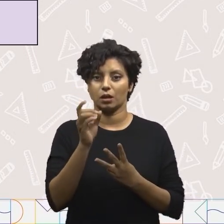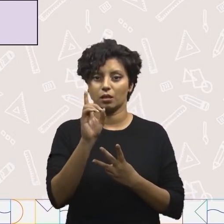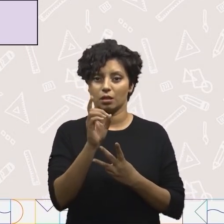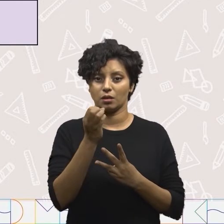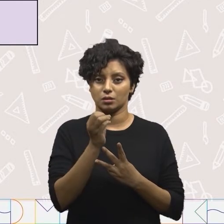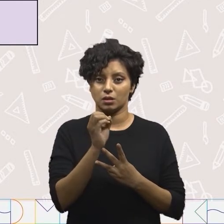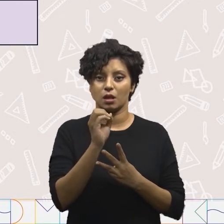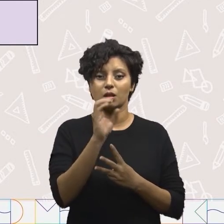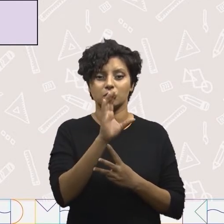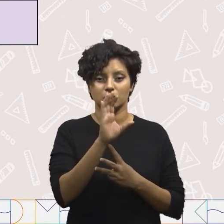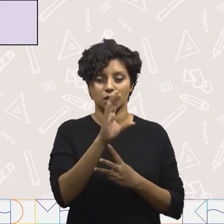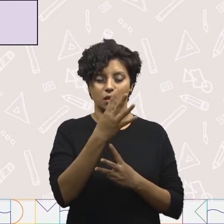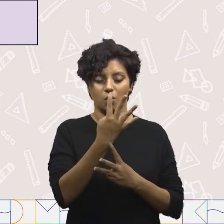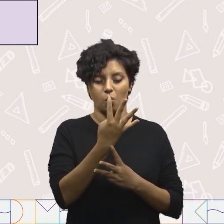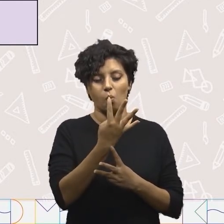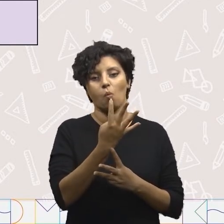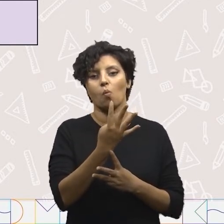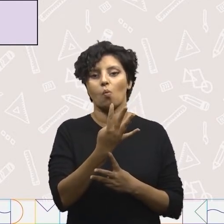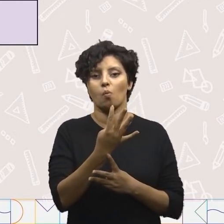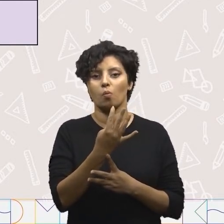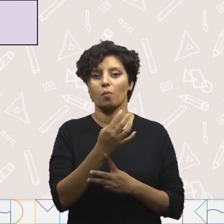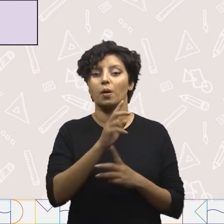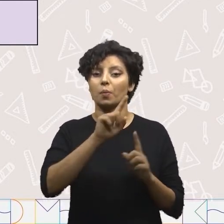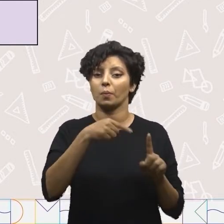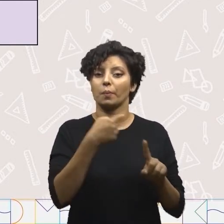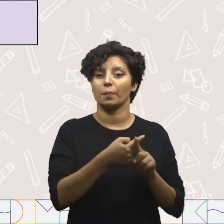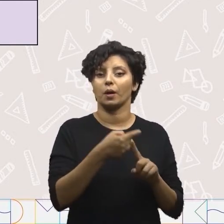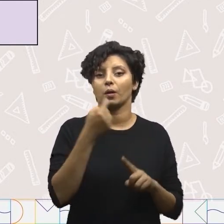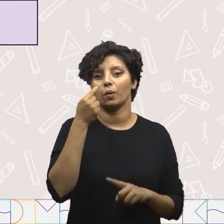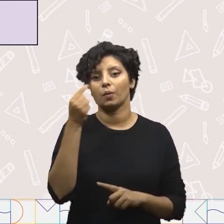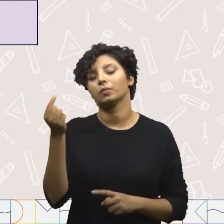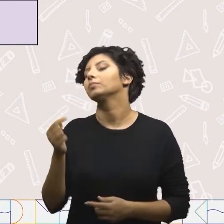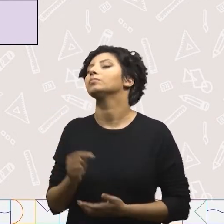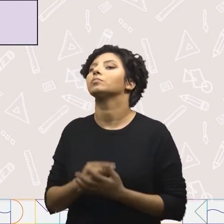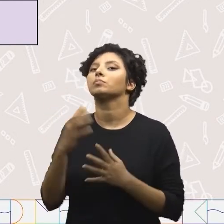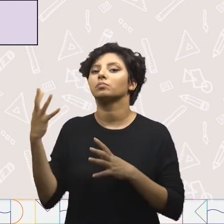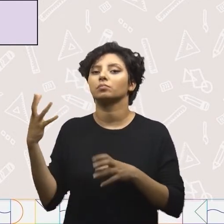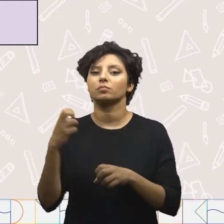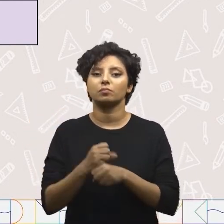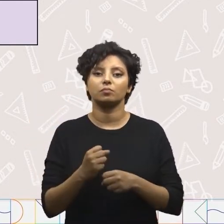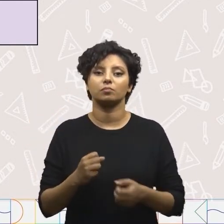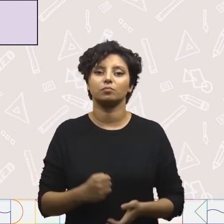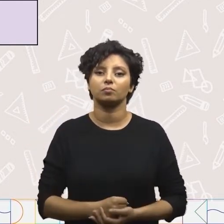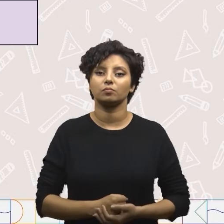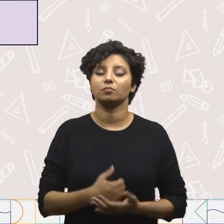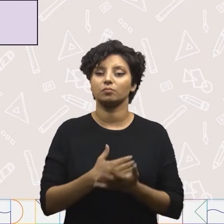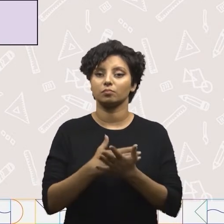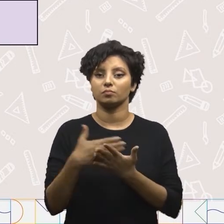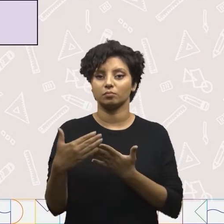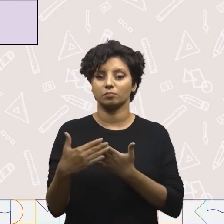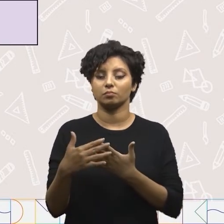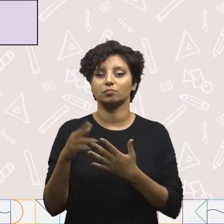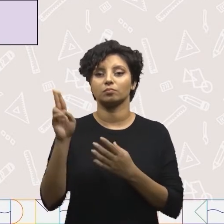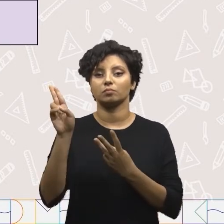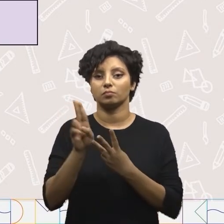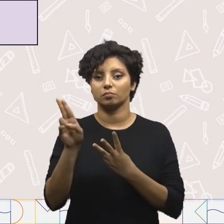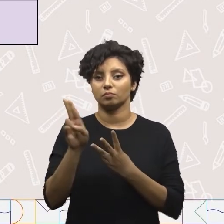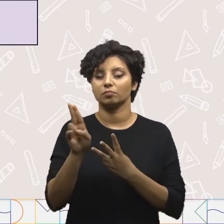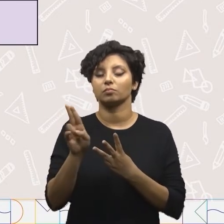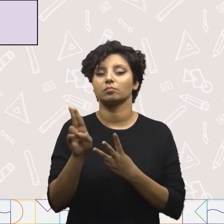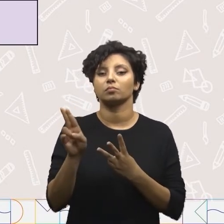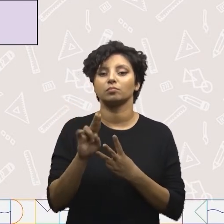4 na centena. E o nosso sinal de mais. Agora, vamos somar. Começando da unidade.